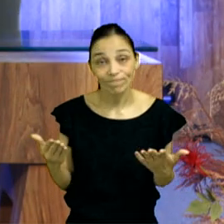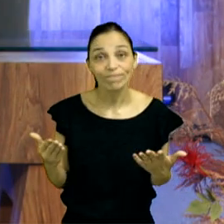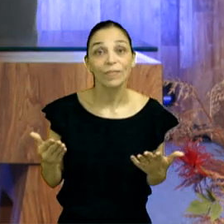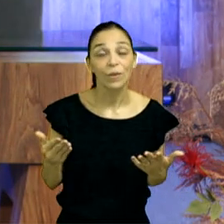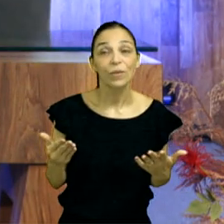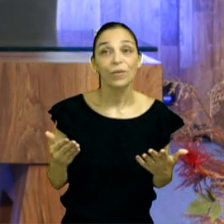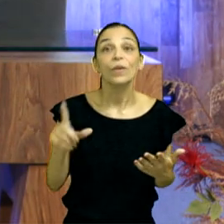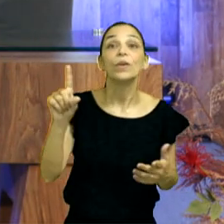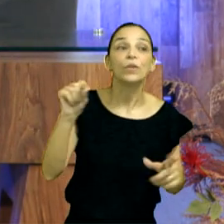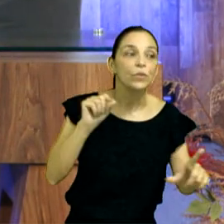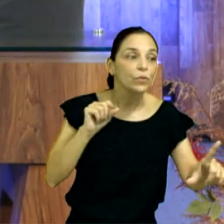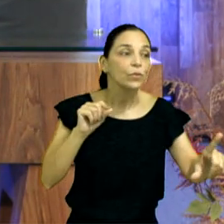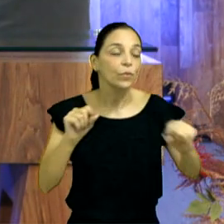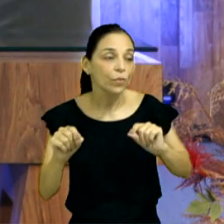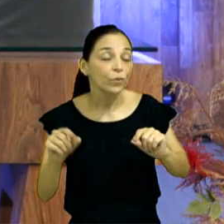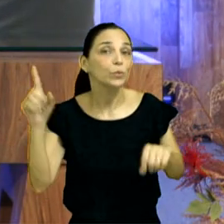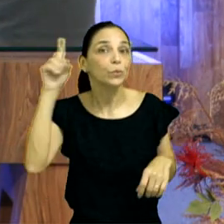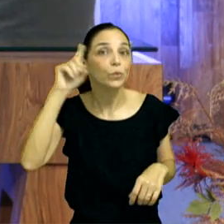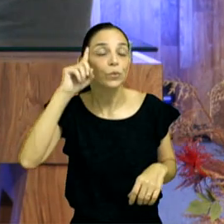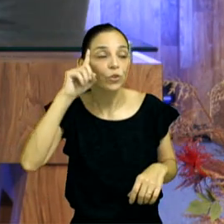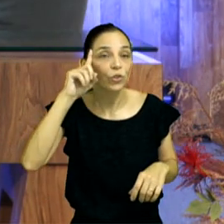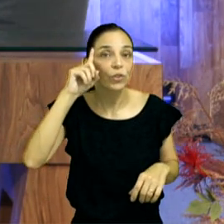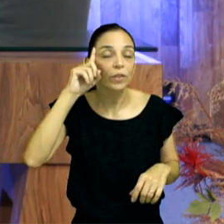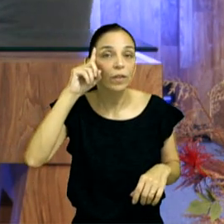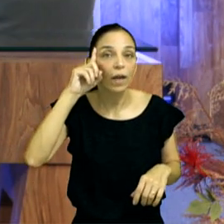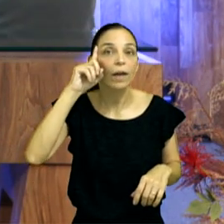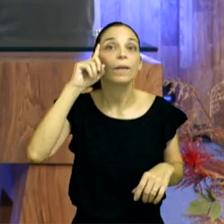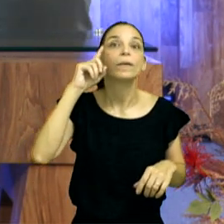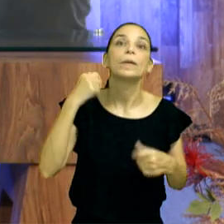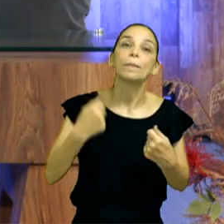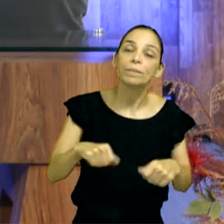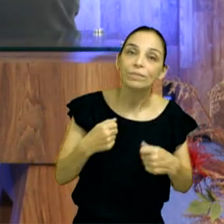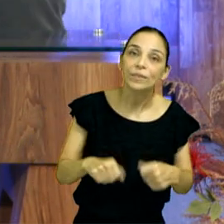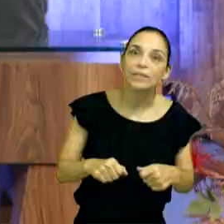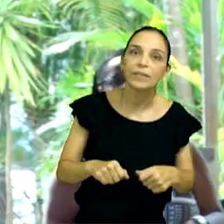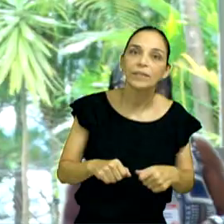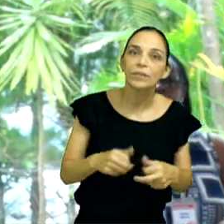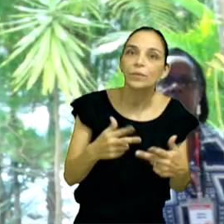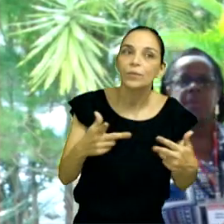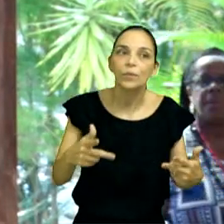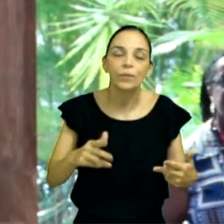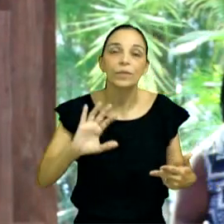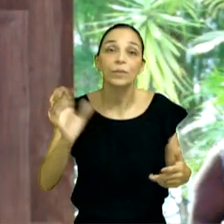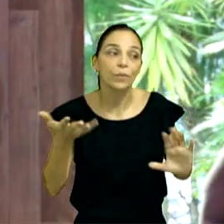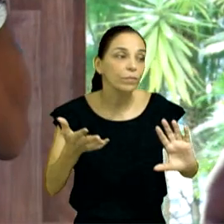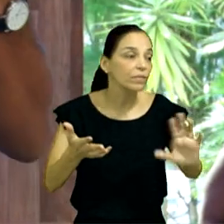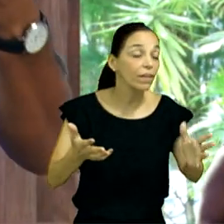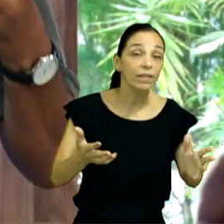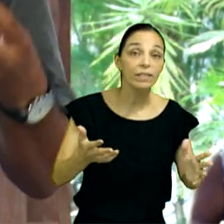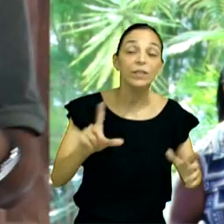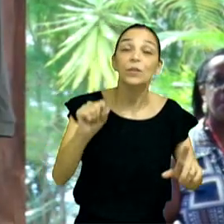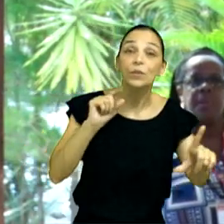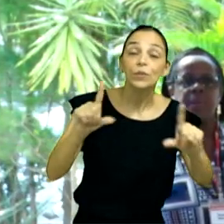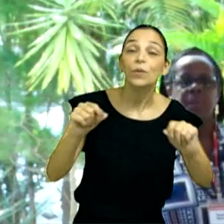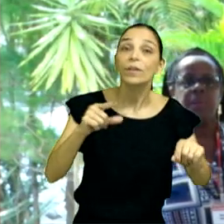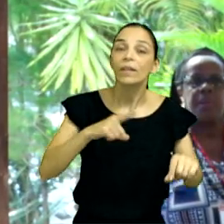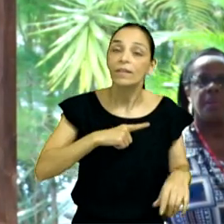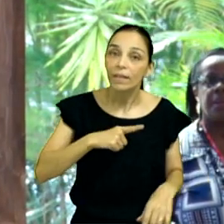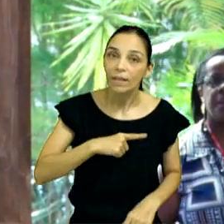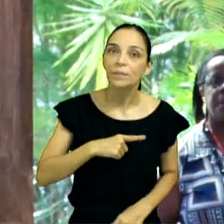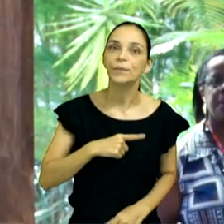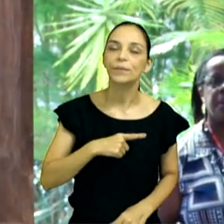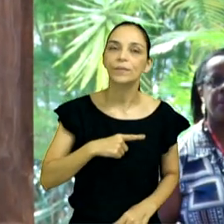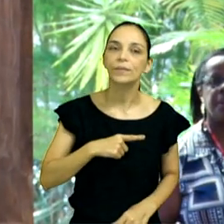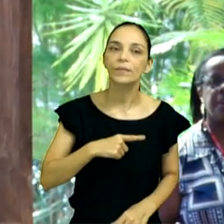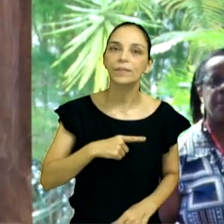escolha diária. É um momento ou é uma situação que nós vivemos a todo instante.